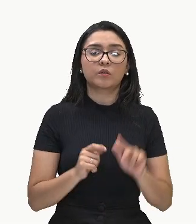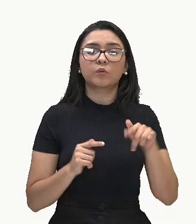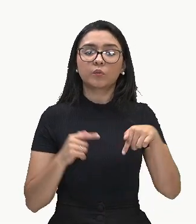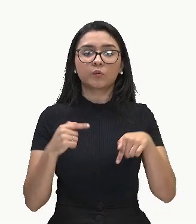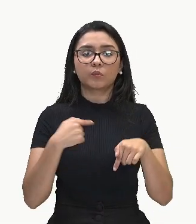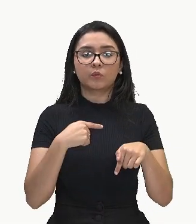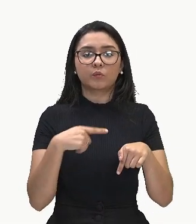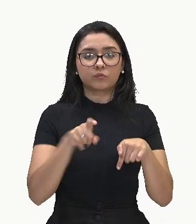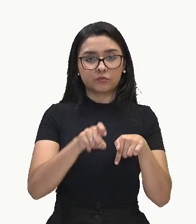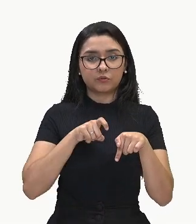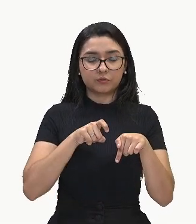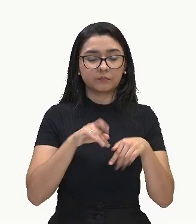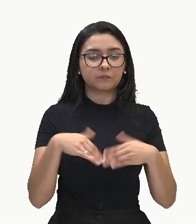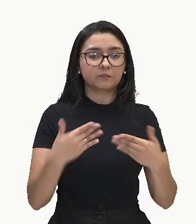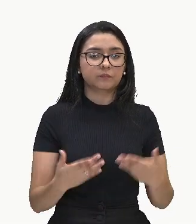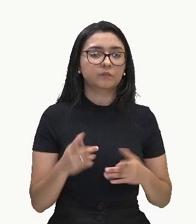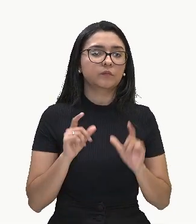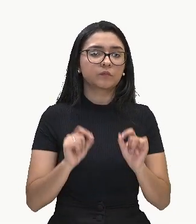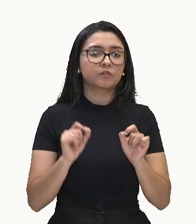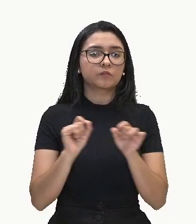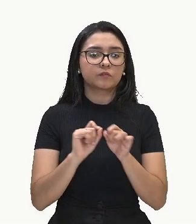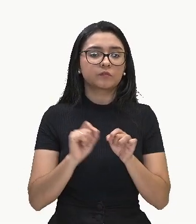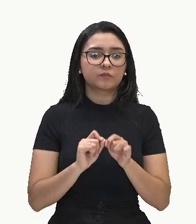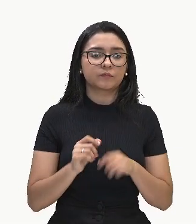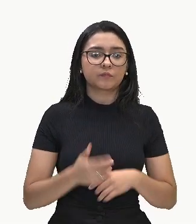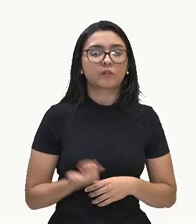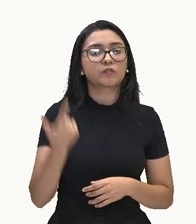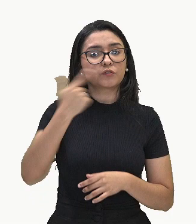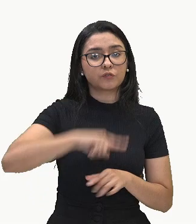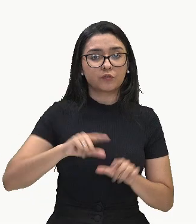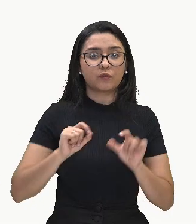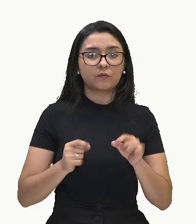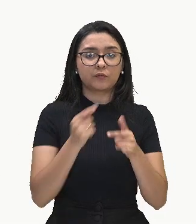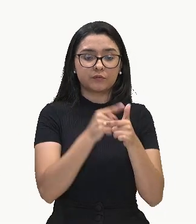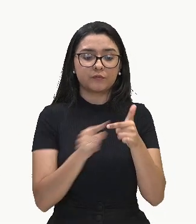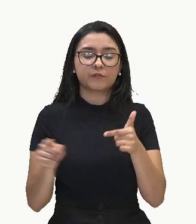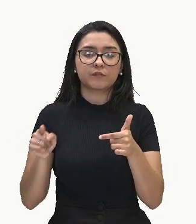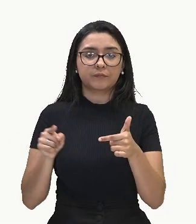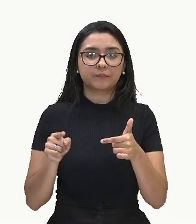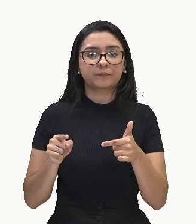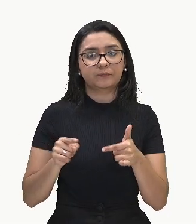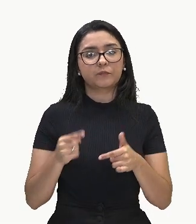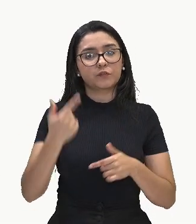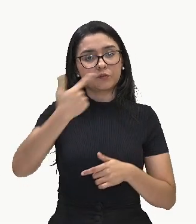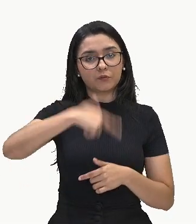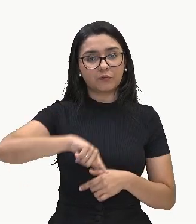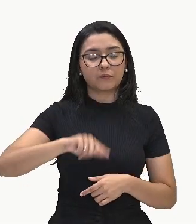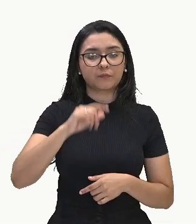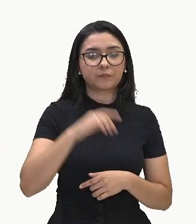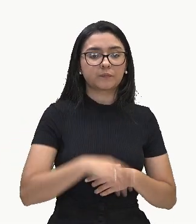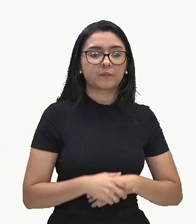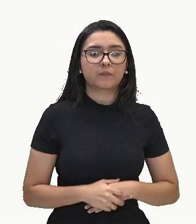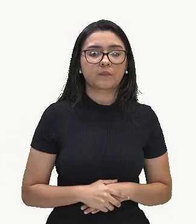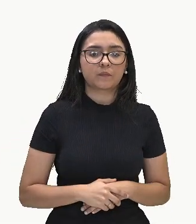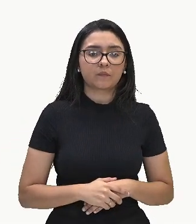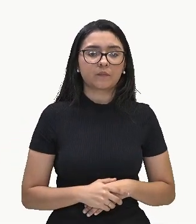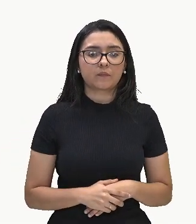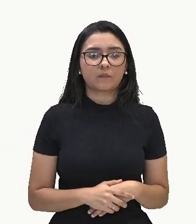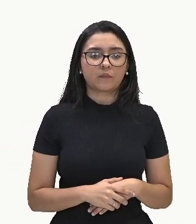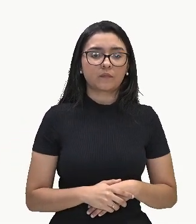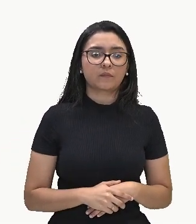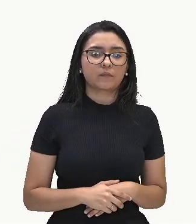Então, a gente vai fazer mais uma divisão. Novamente, eu vou pegar o primeiro